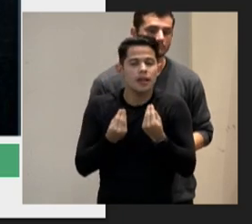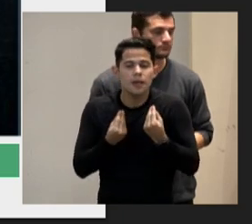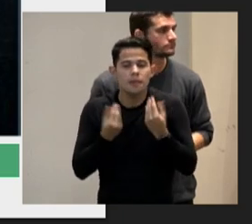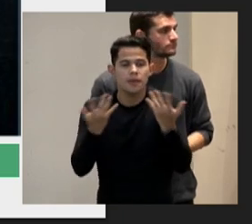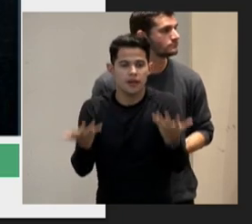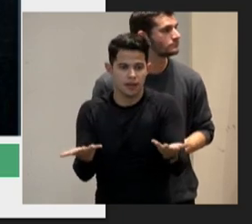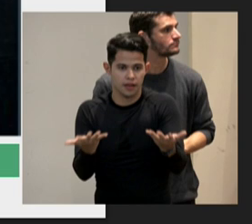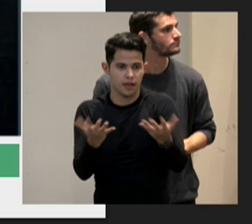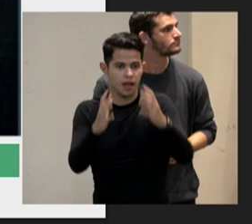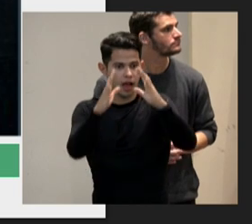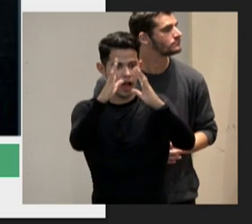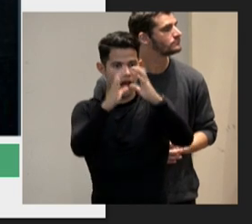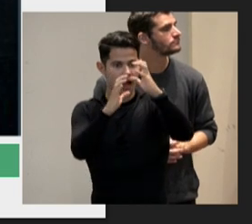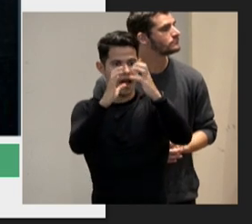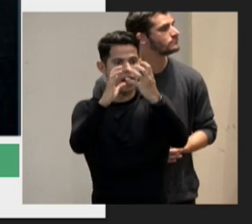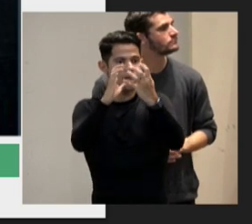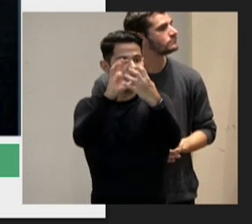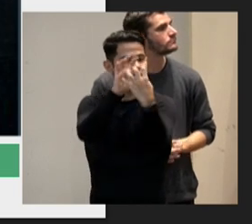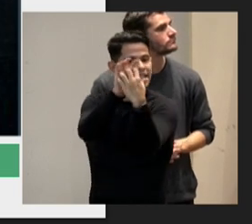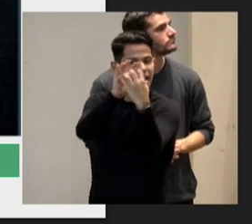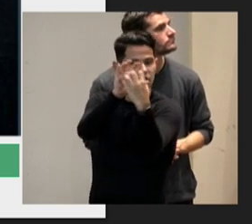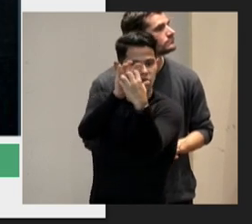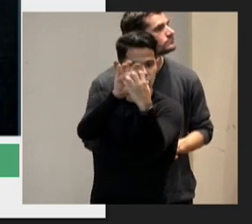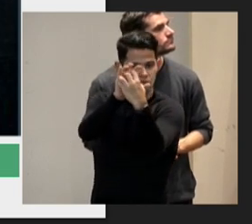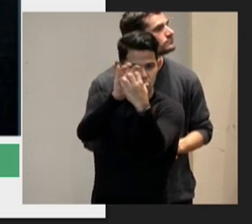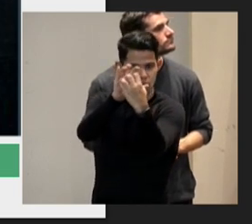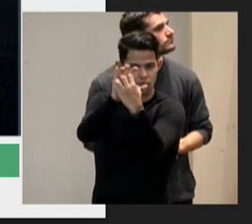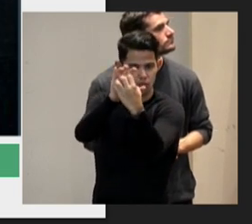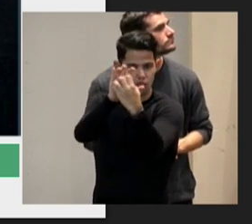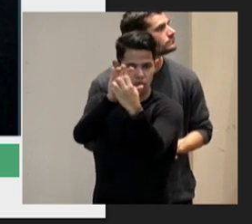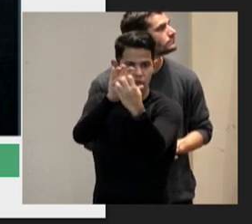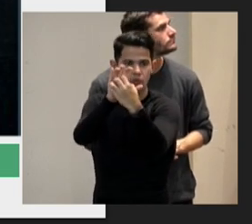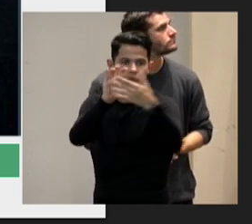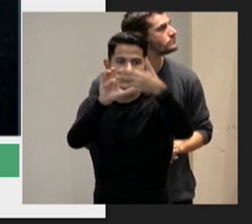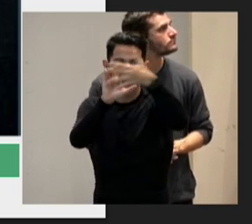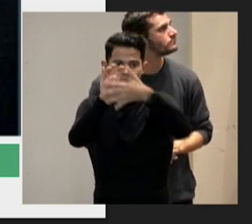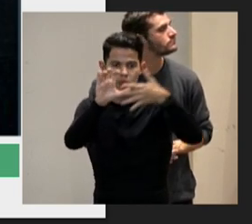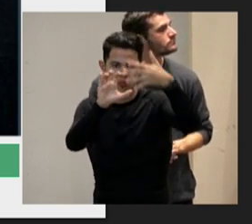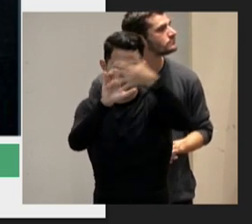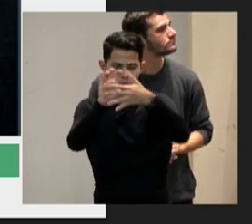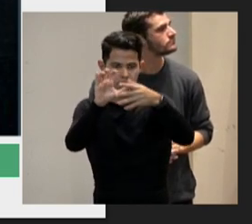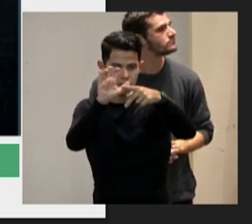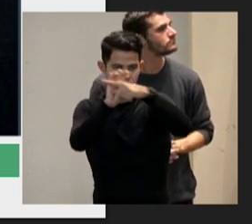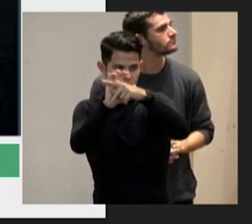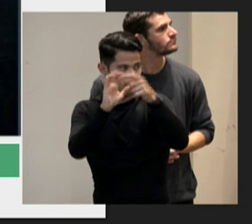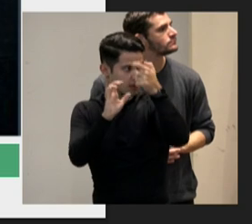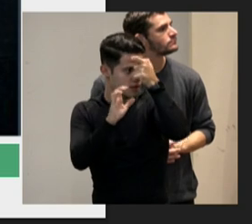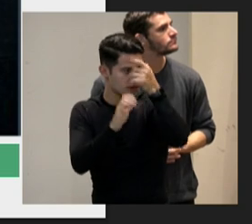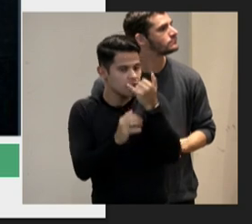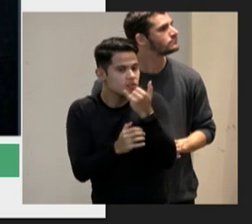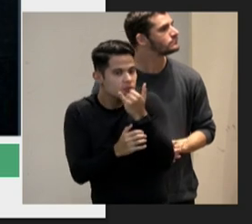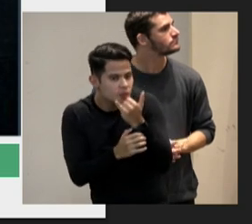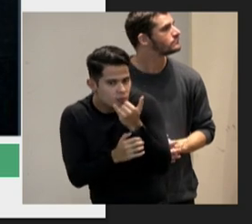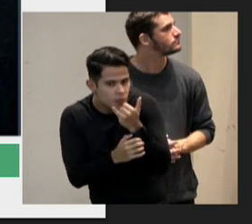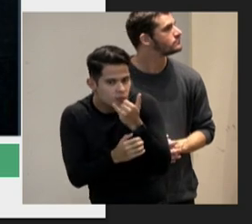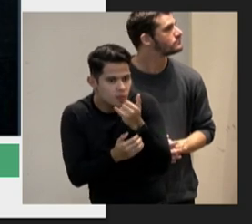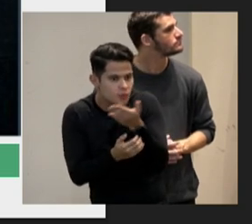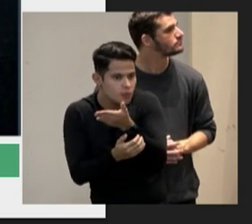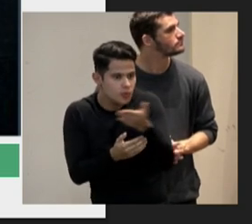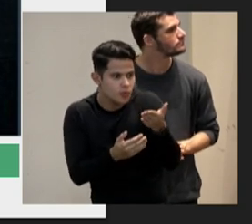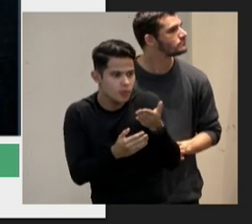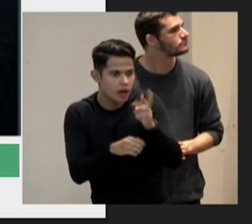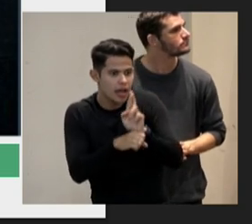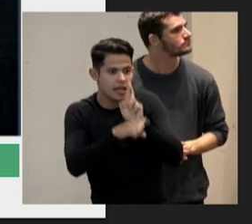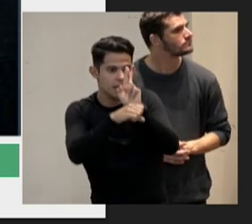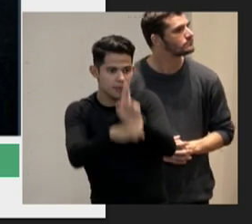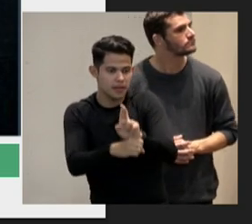parte do cérebro a parte central do cérebro marcada na cor verde disculpen por esta